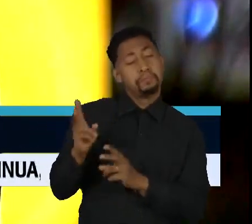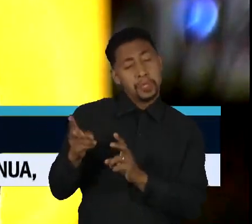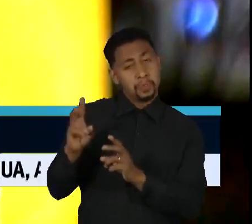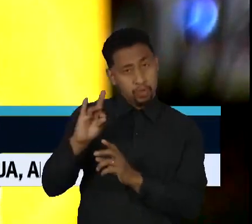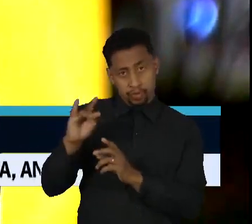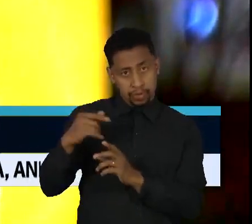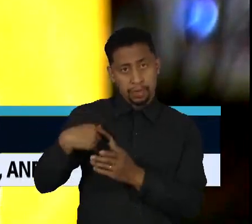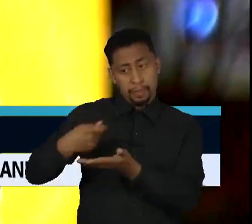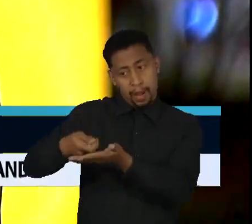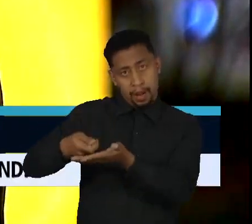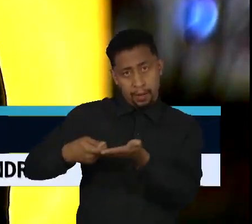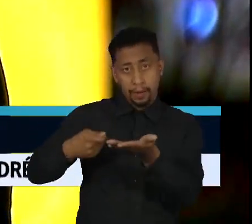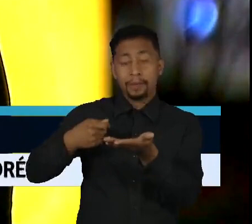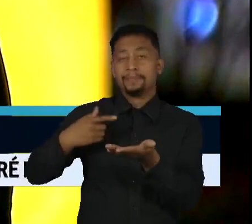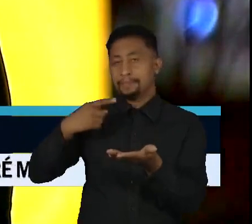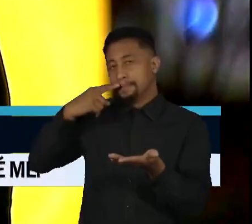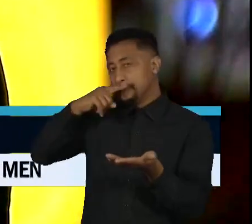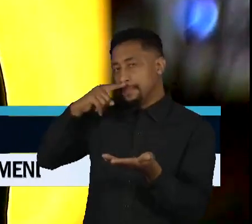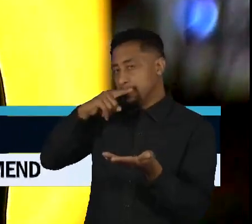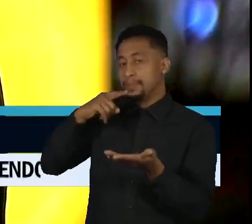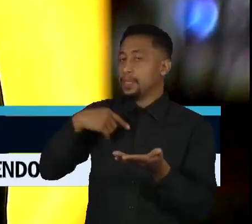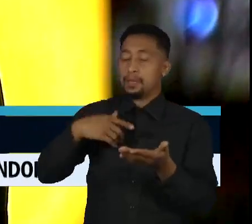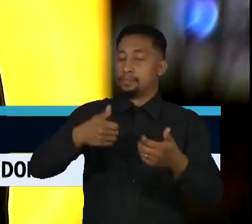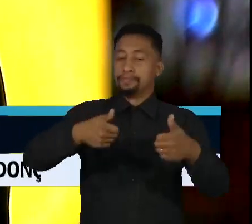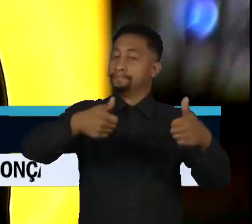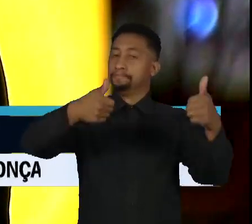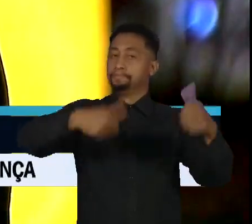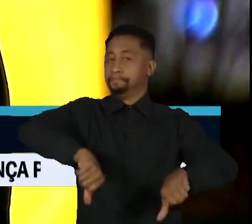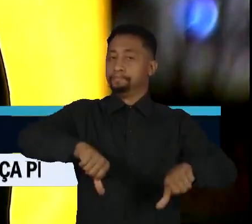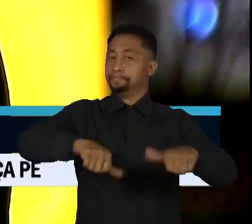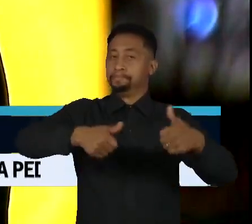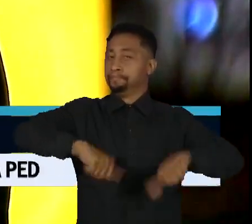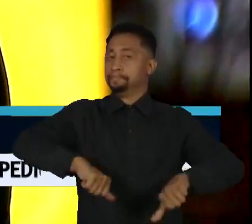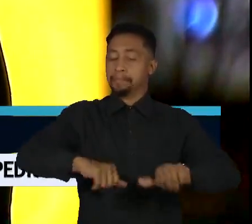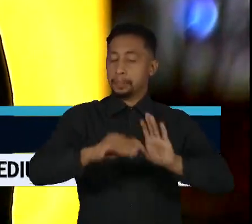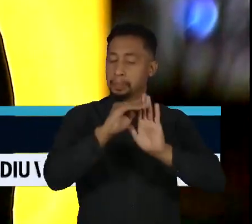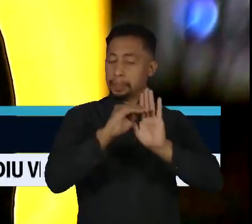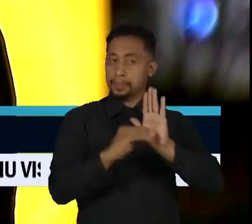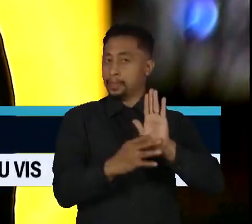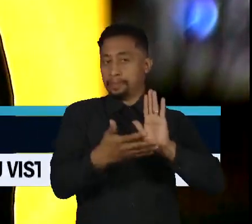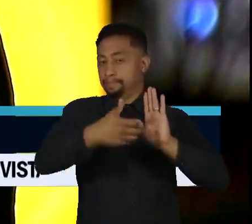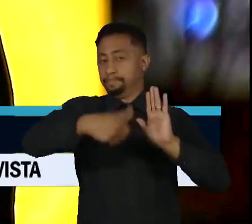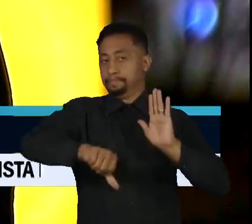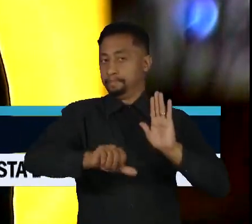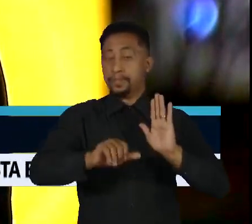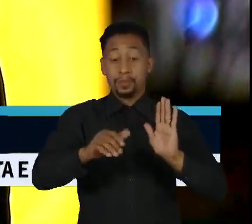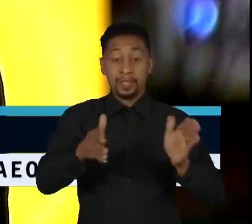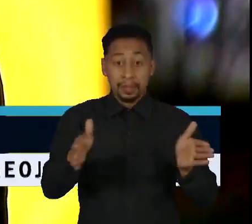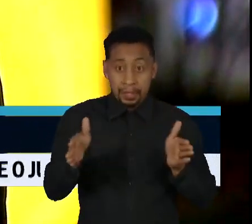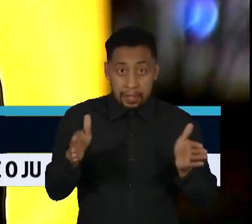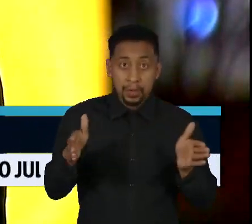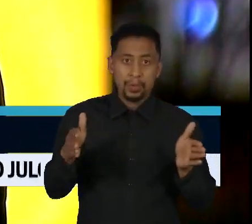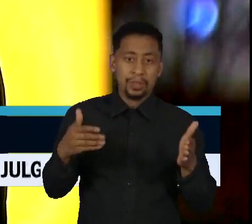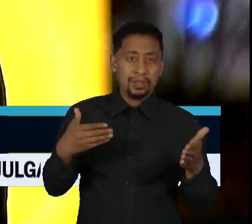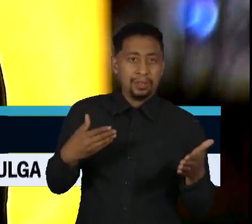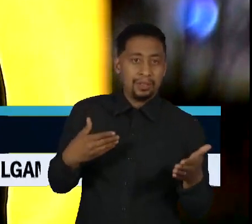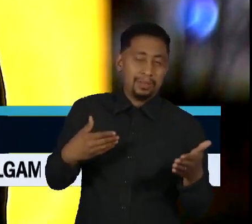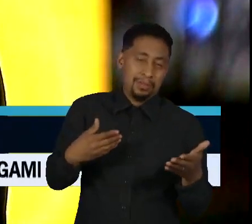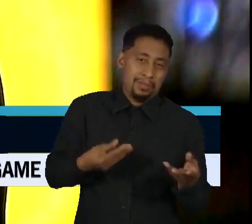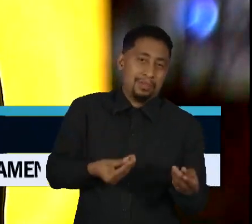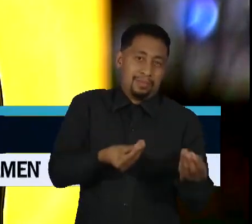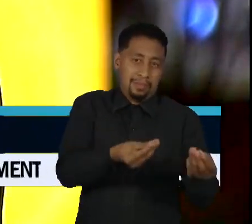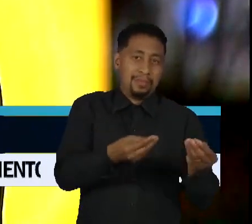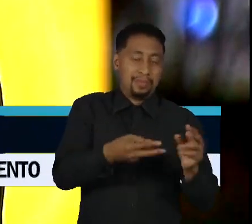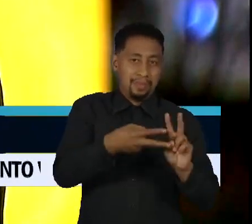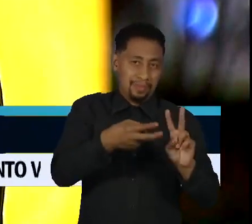ministro Edson Fachin, votou para derrubar a tese do marco temporal e foi acompanhado nesta quarta-feira por